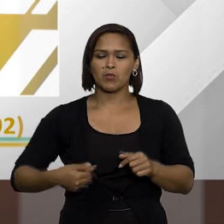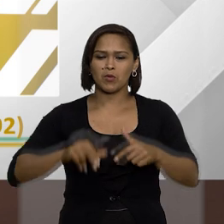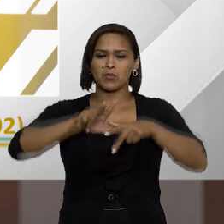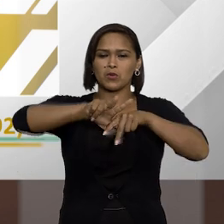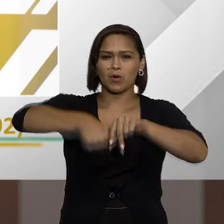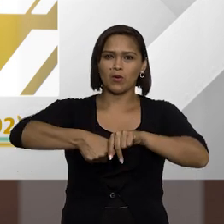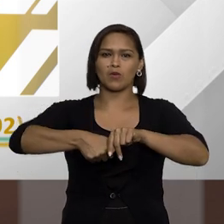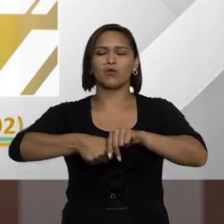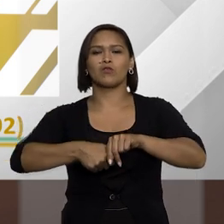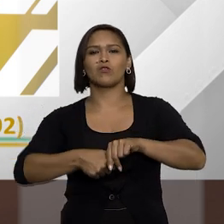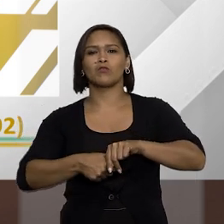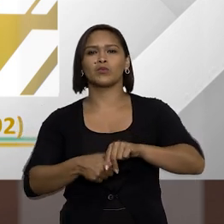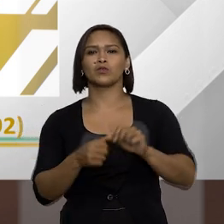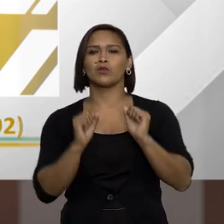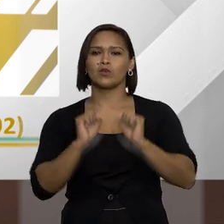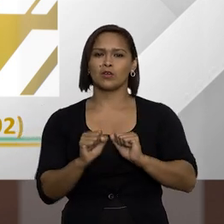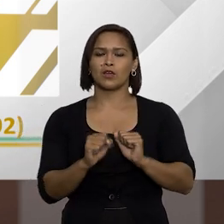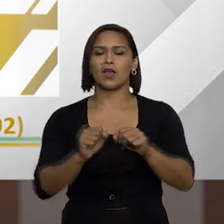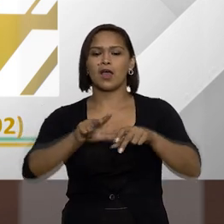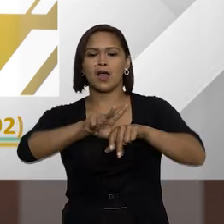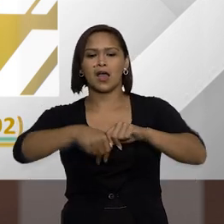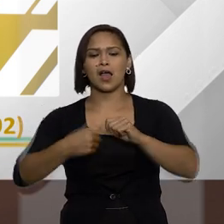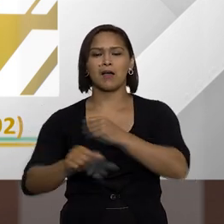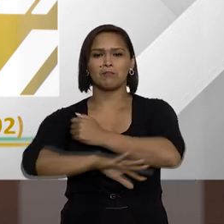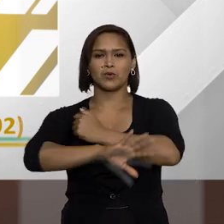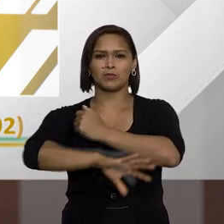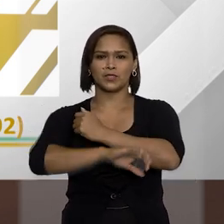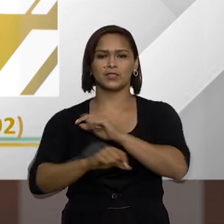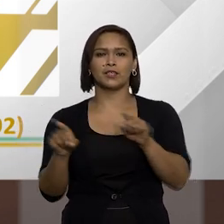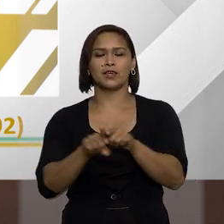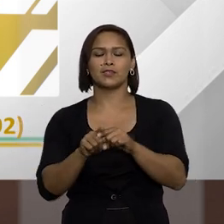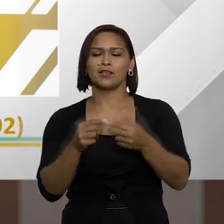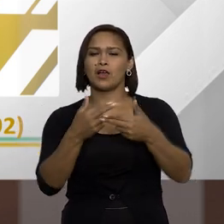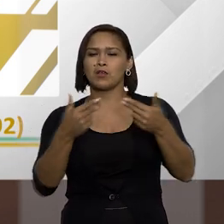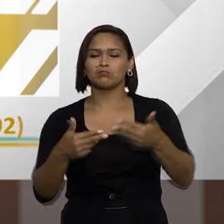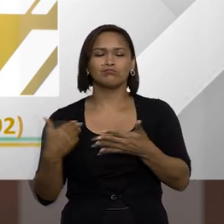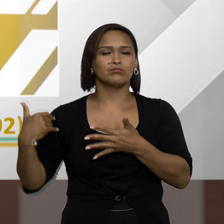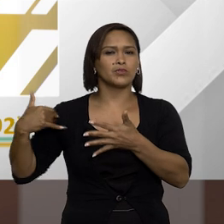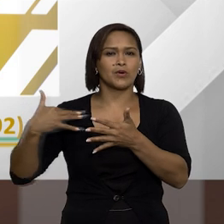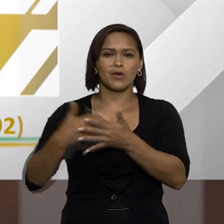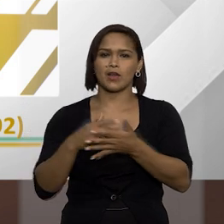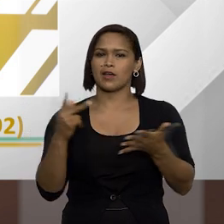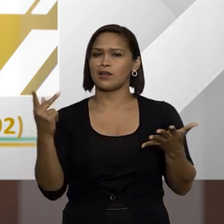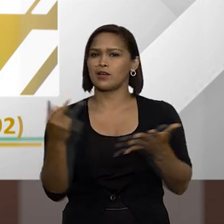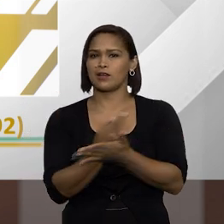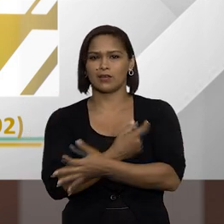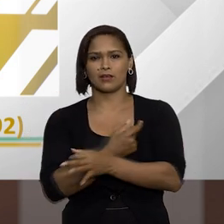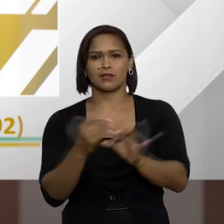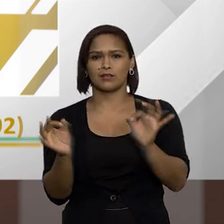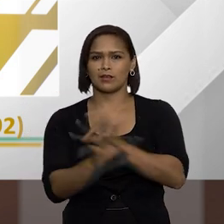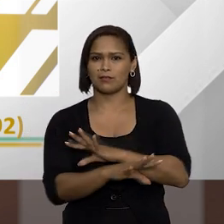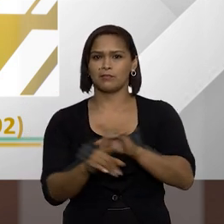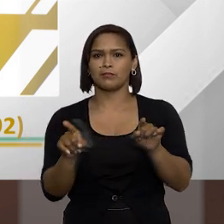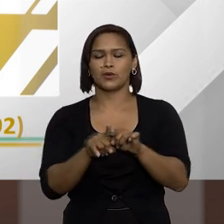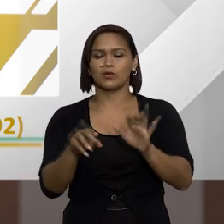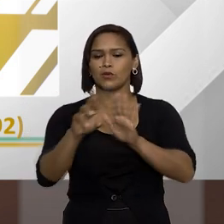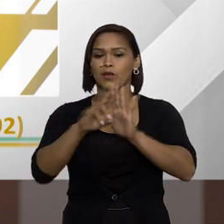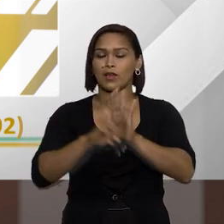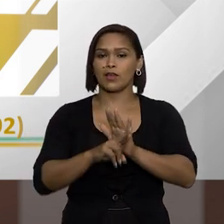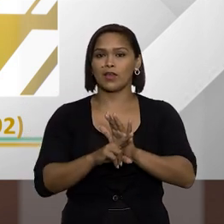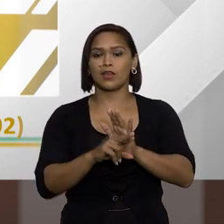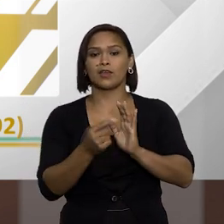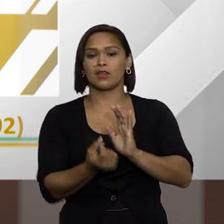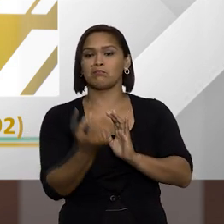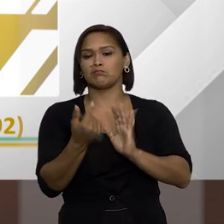corrupto ou que está sujeito a propina isso é algo que há muito tempo já não existe mais há muito tempo não é a regra